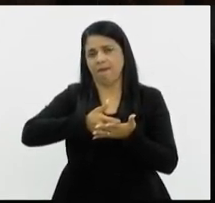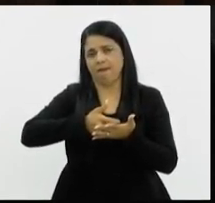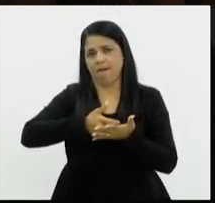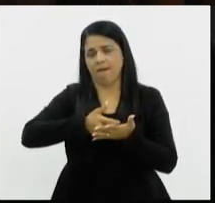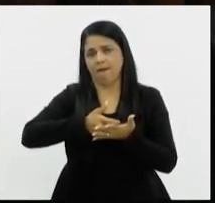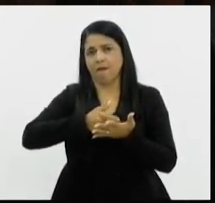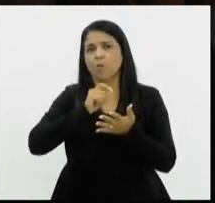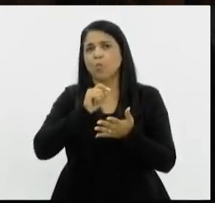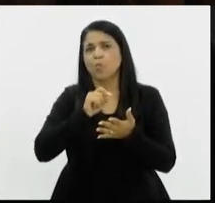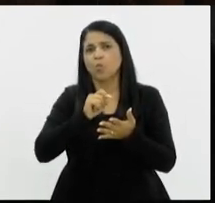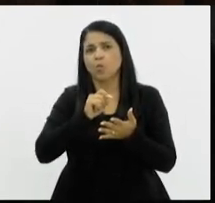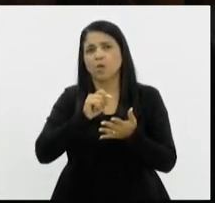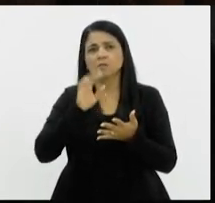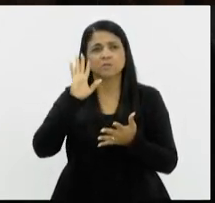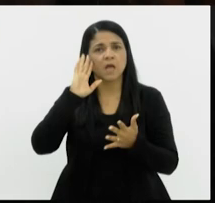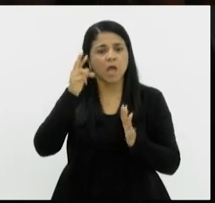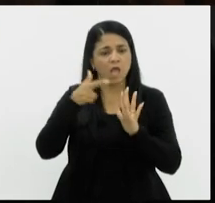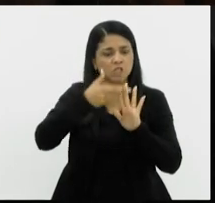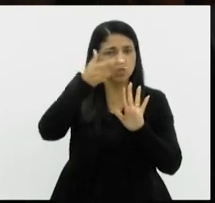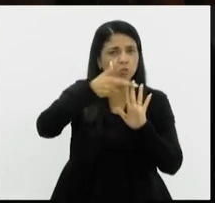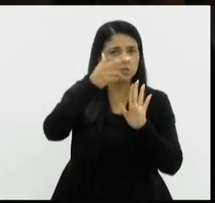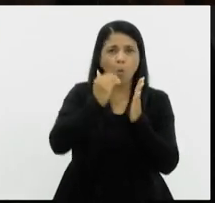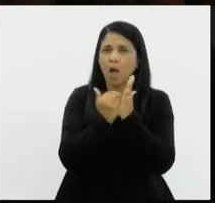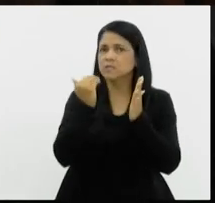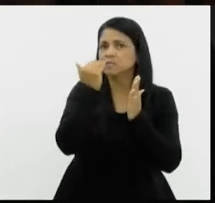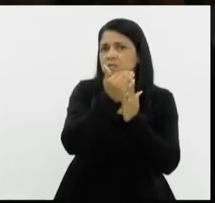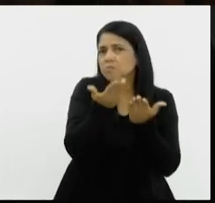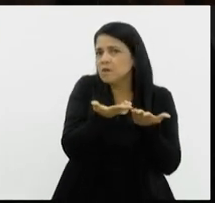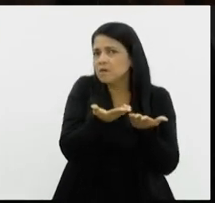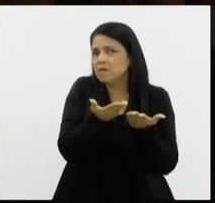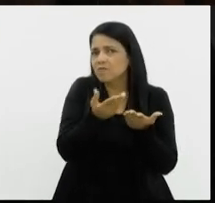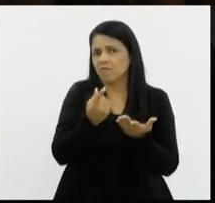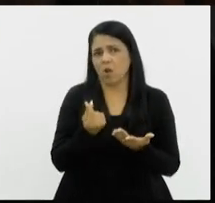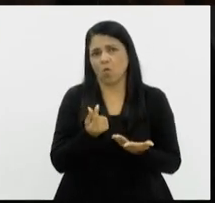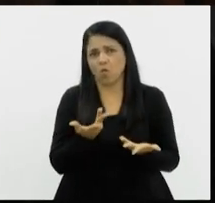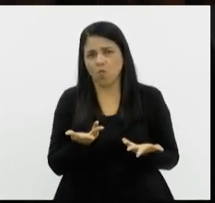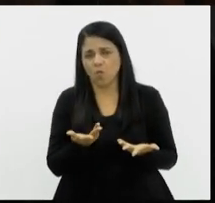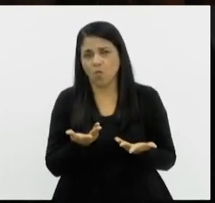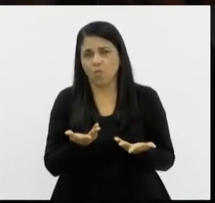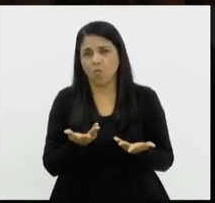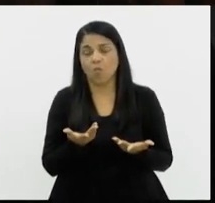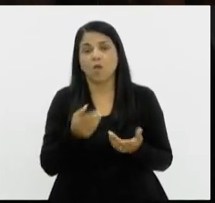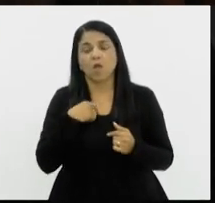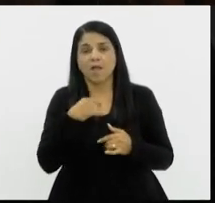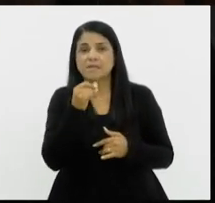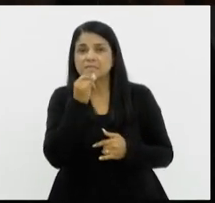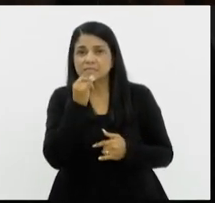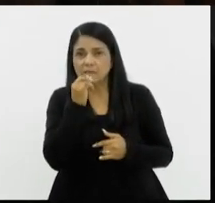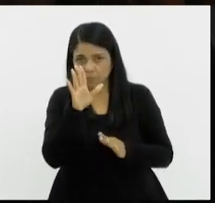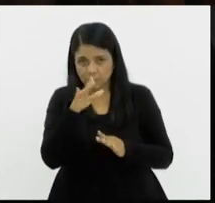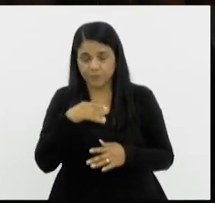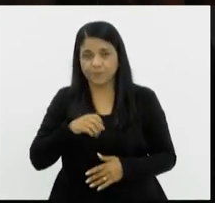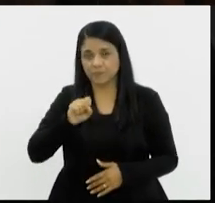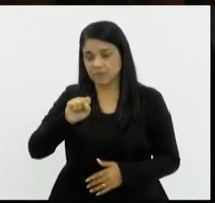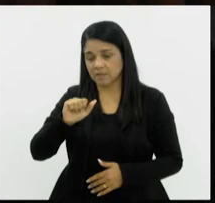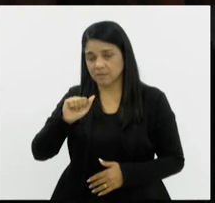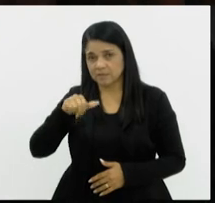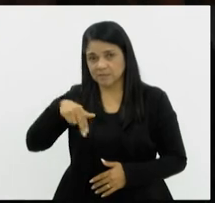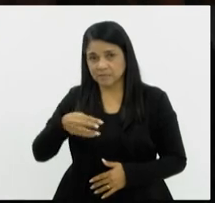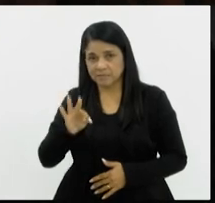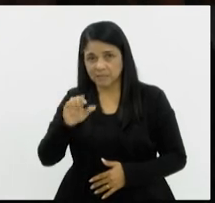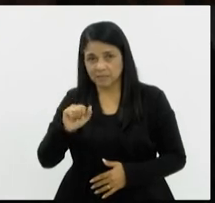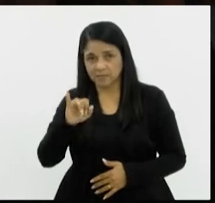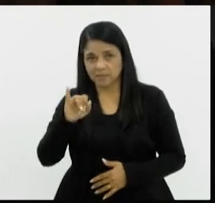estipulado pela resolução. E eu vou citar aqui alguns exemplos. Santa Isabel, do Rio Preto,